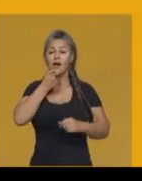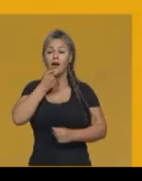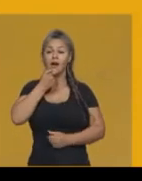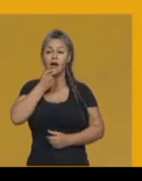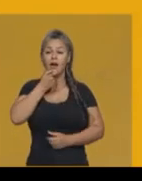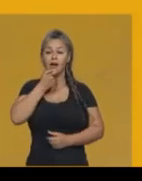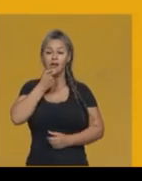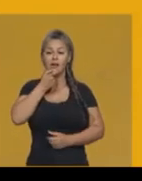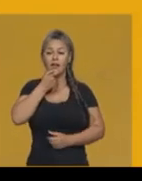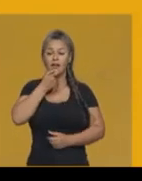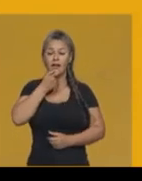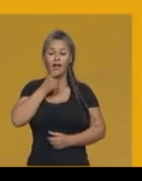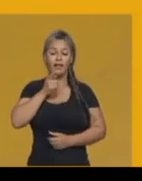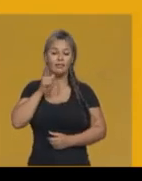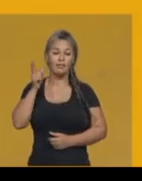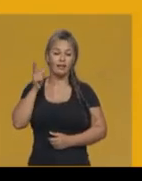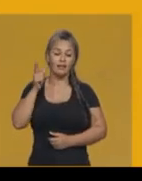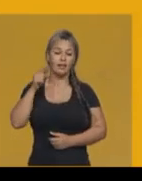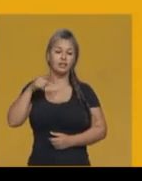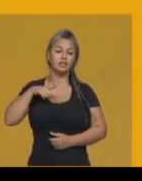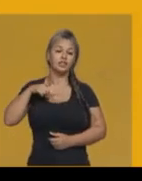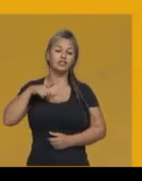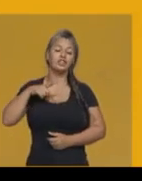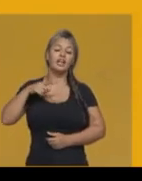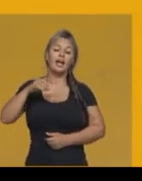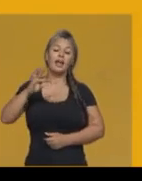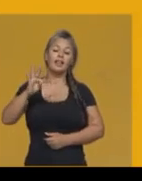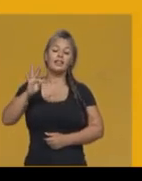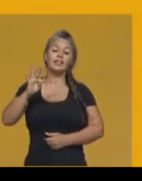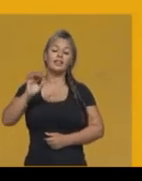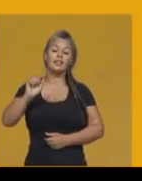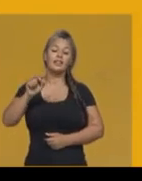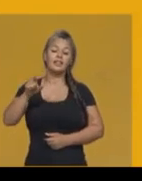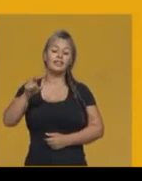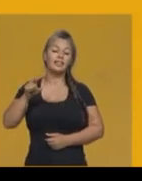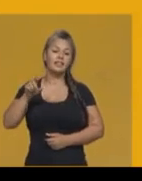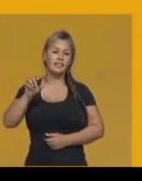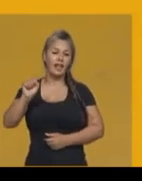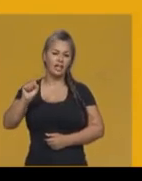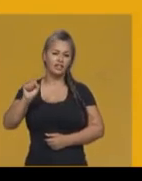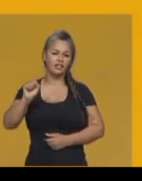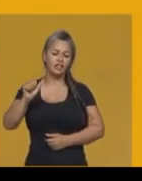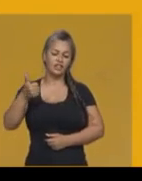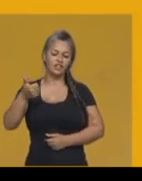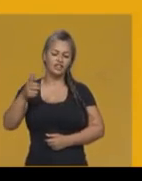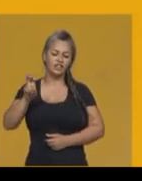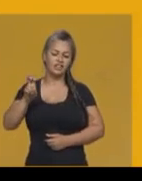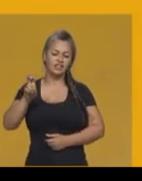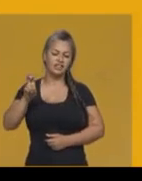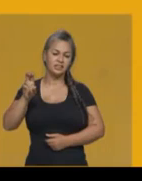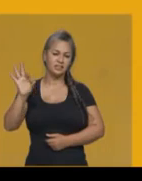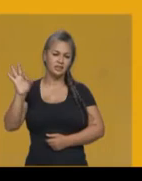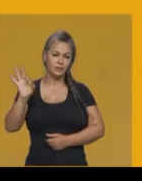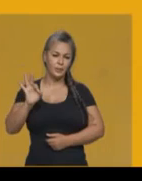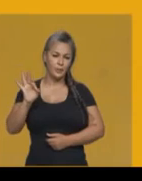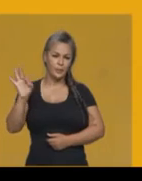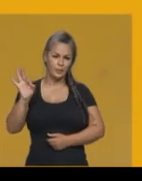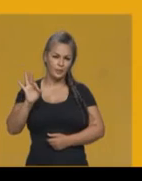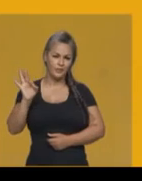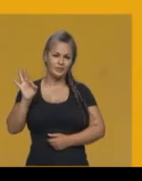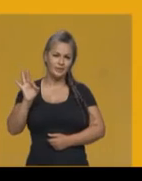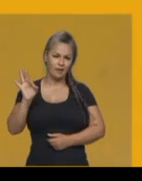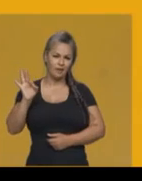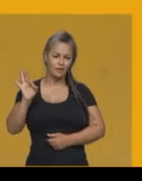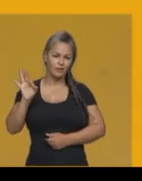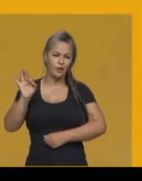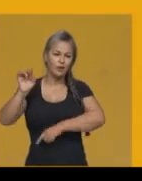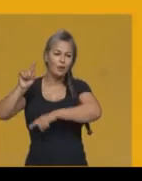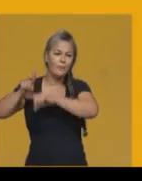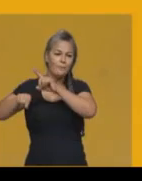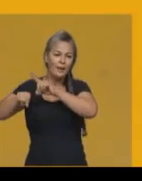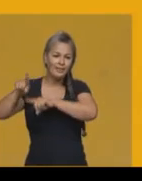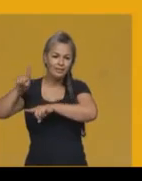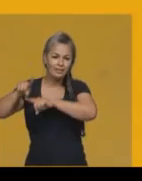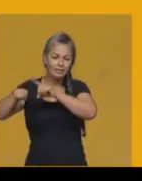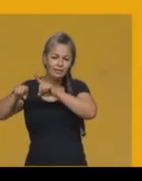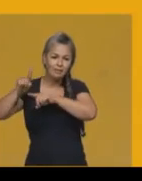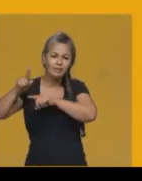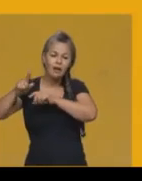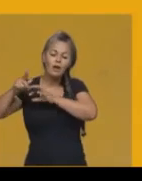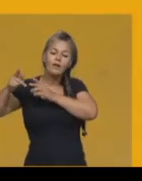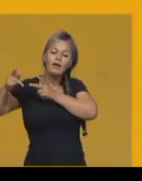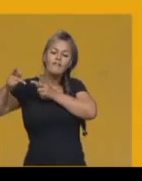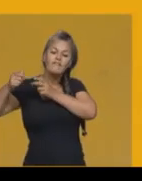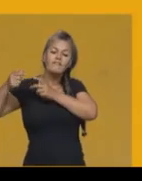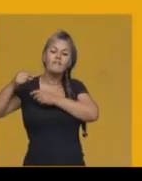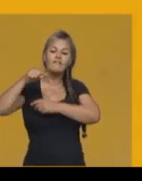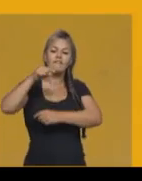imposto de 15% sobre os produtos industrializados ingleses que chegassem no